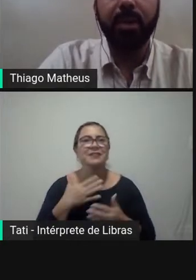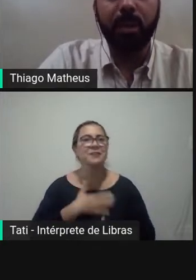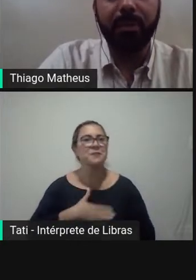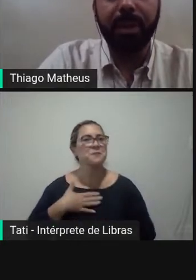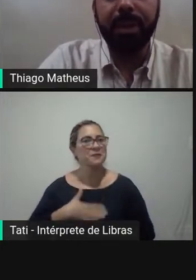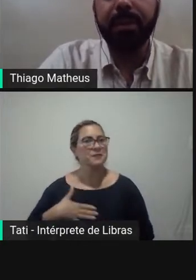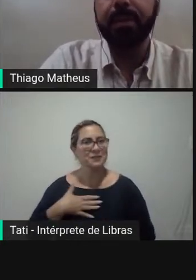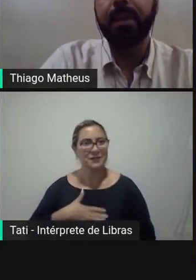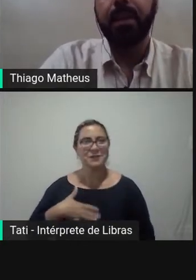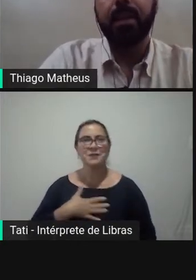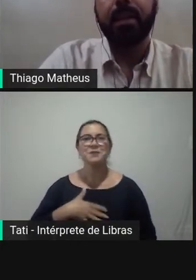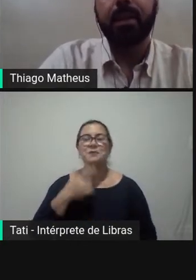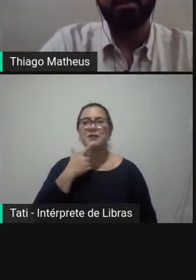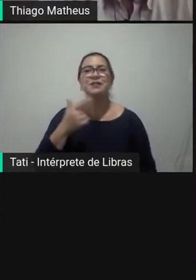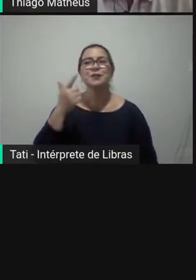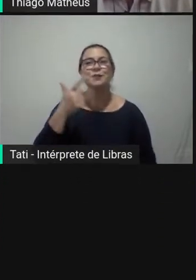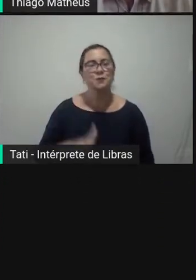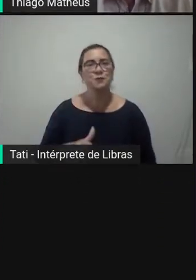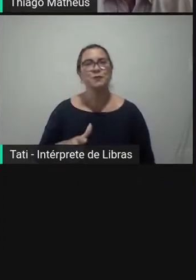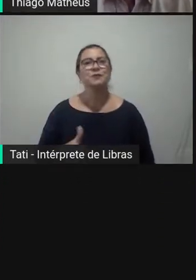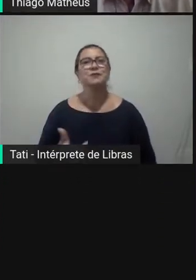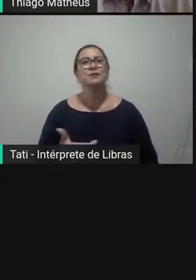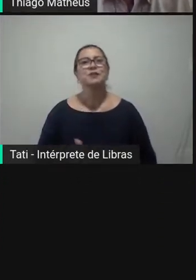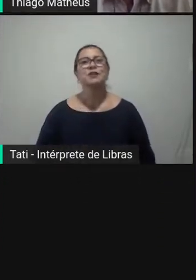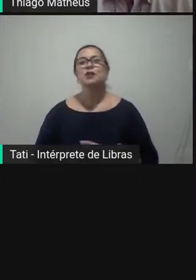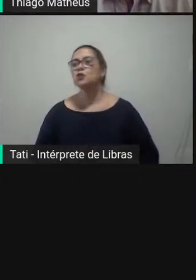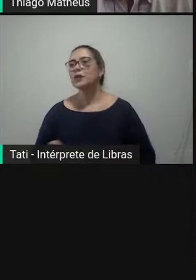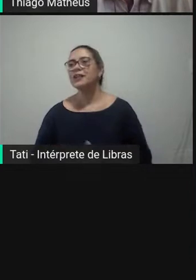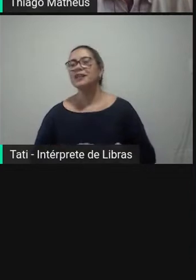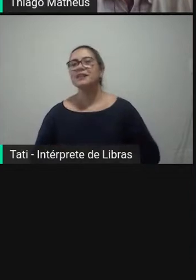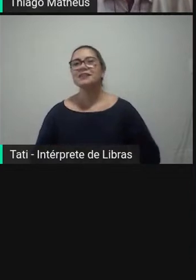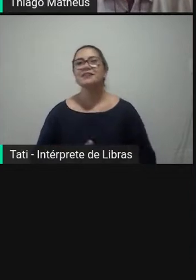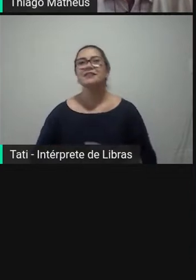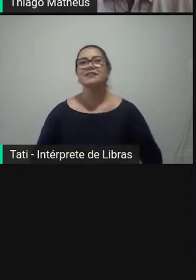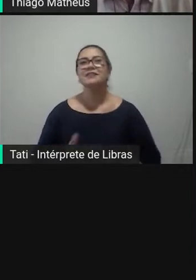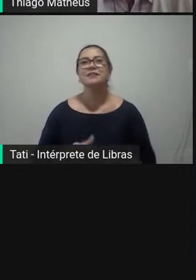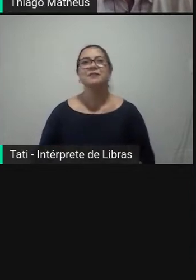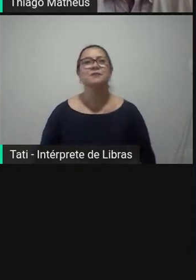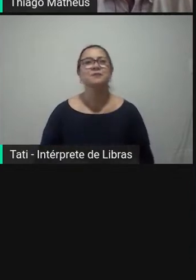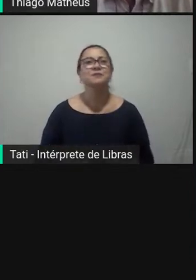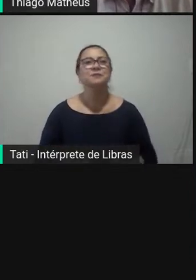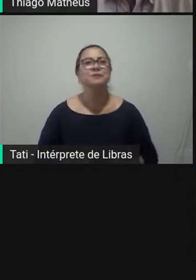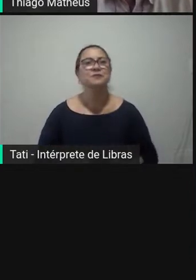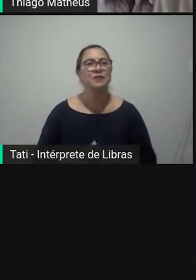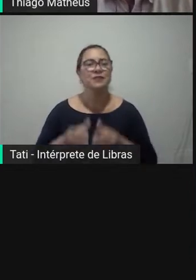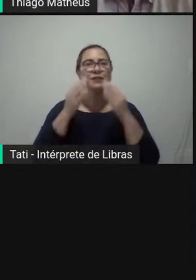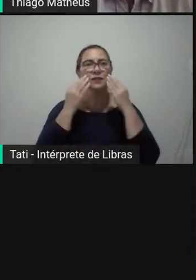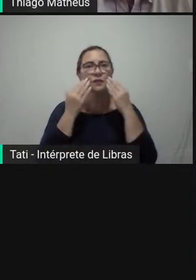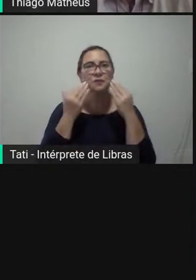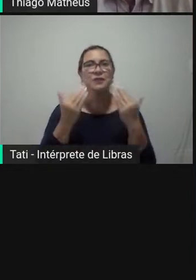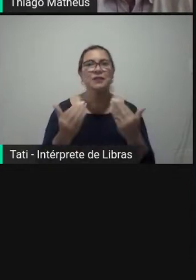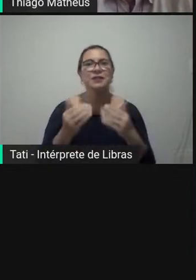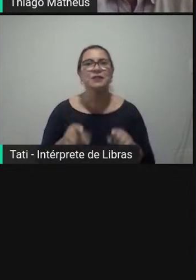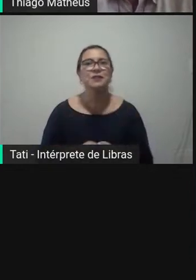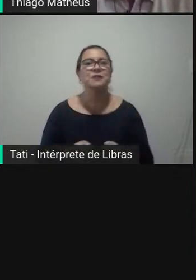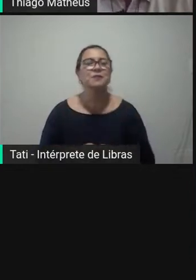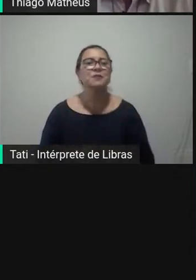evento, mais uma vez. Eu sou Tiago Matheus, como o Fabiano me apresentou, sou aluno do